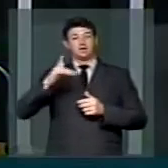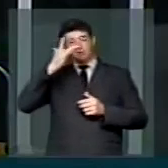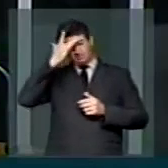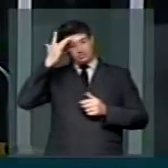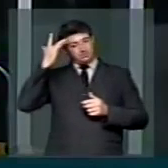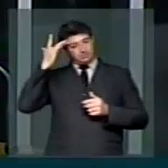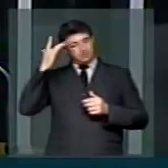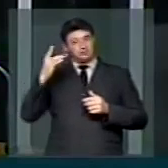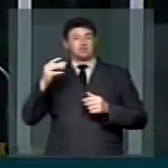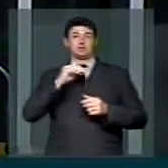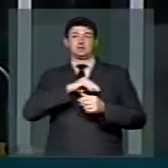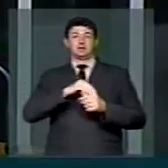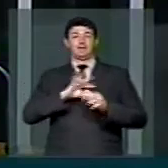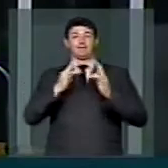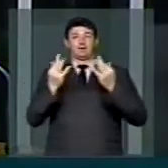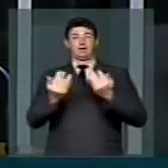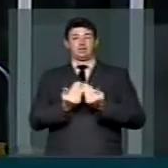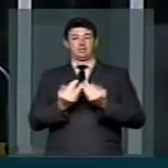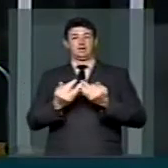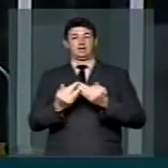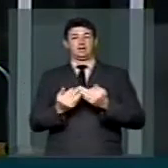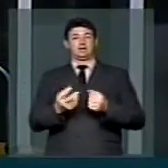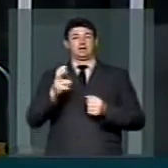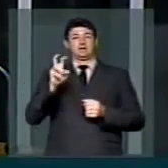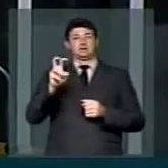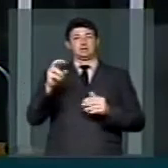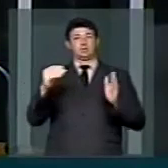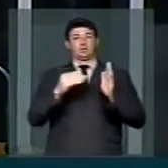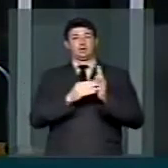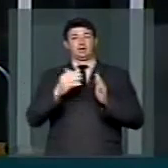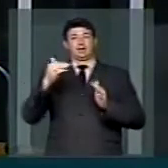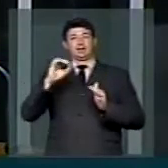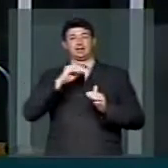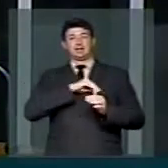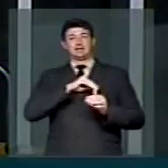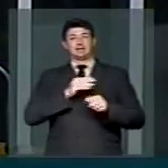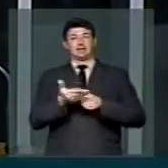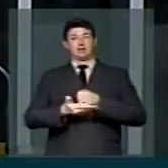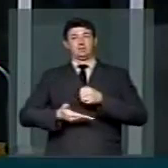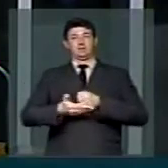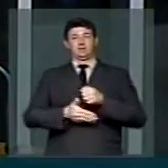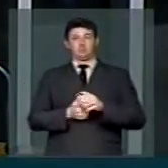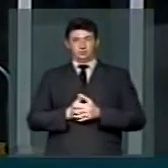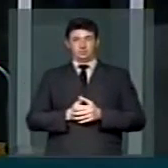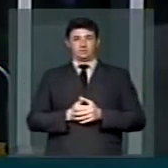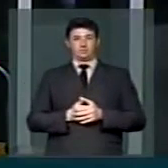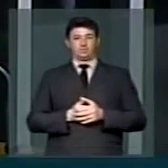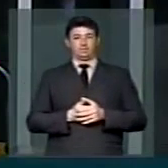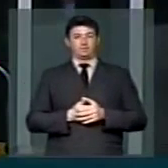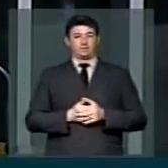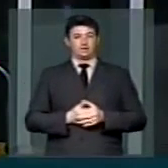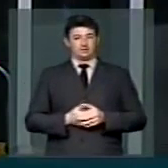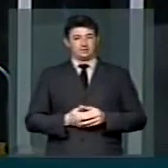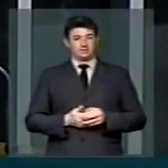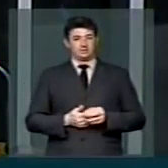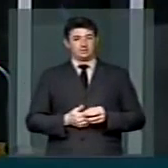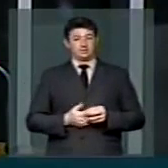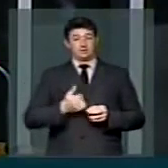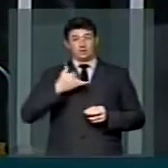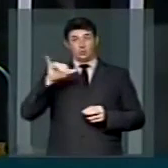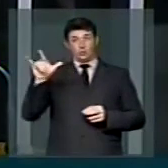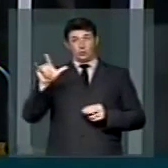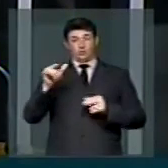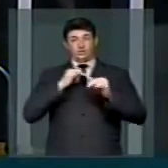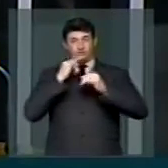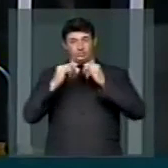pessoas com renda familiar de 5 a 10 salários mínimos. Outro dado interessante